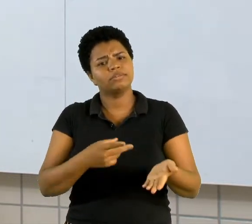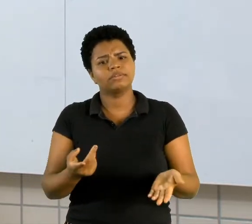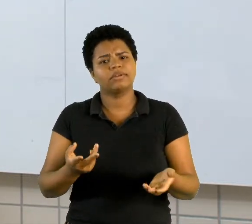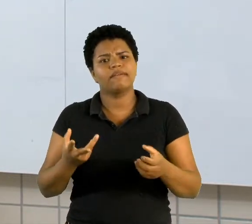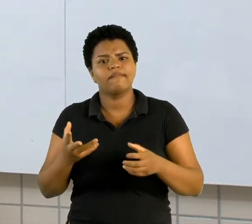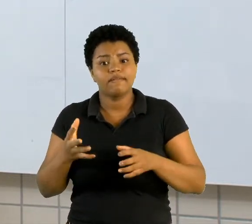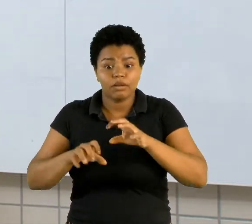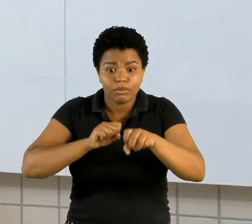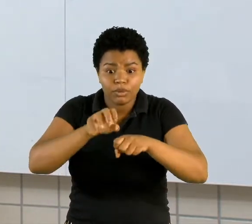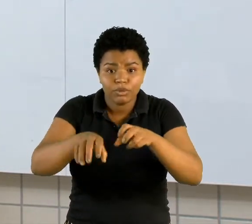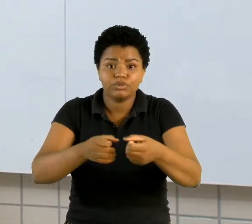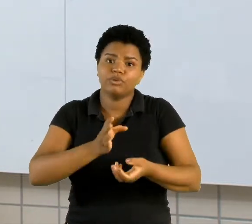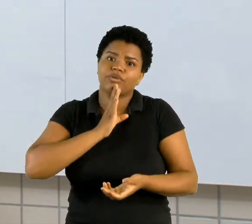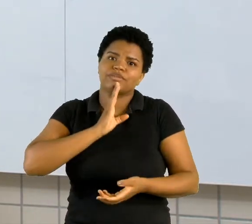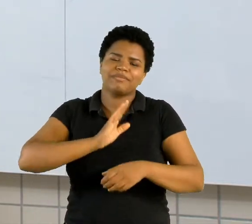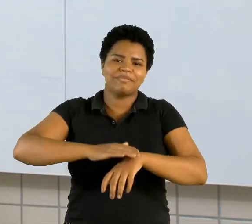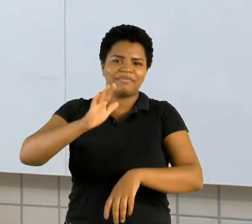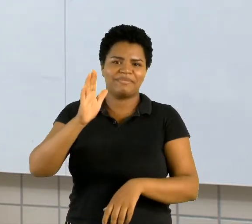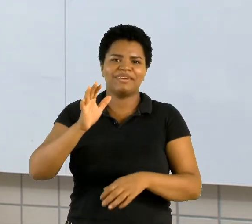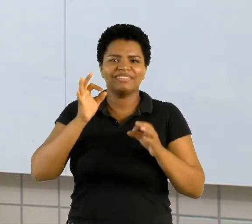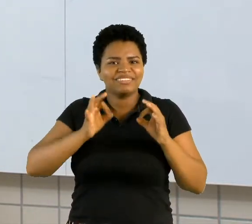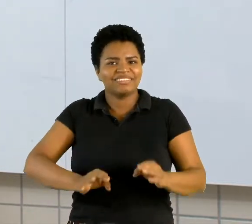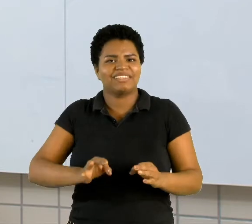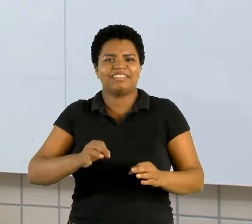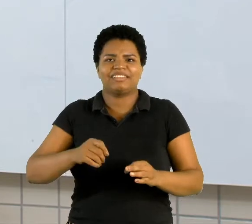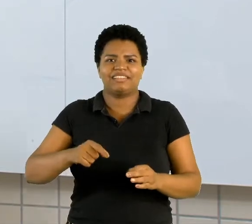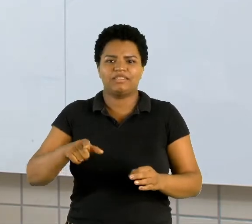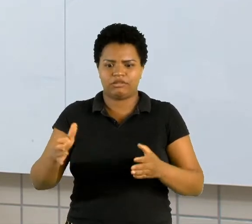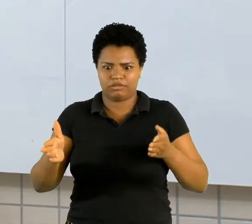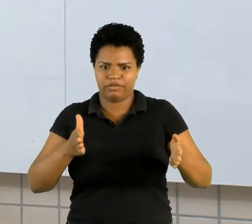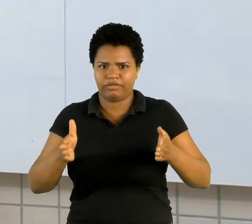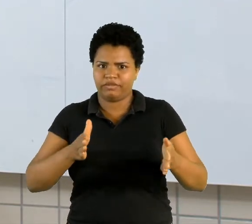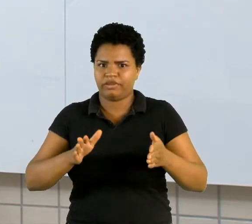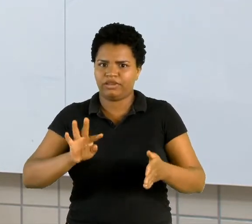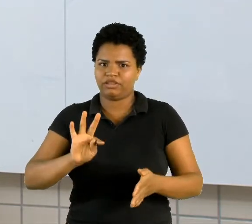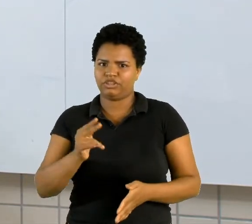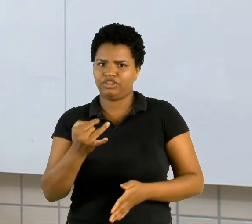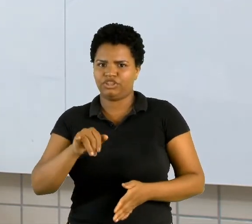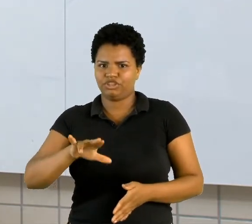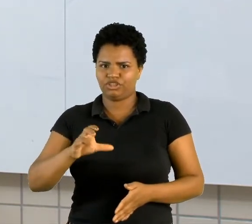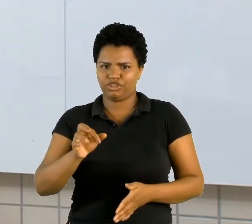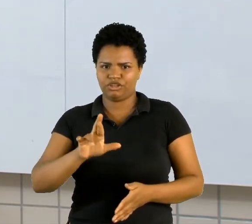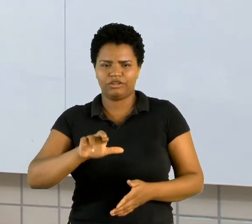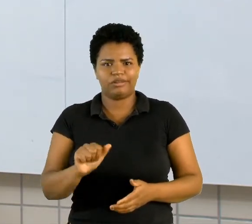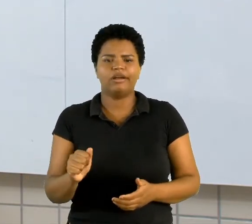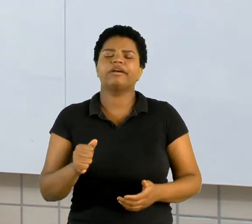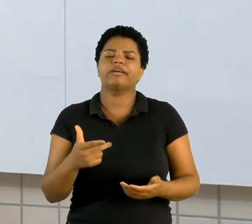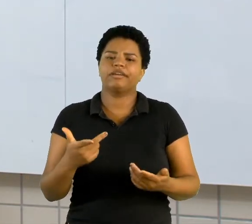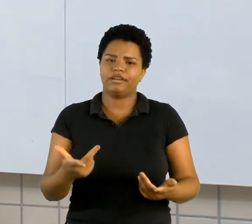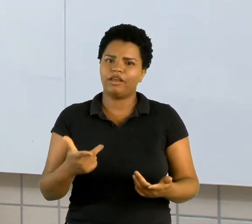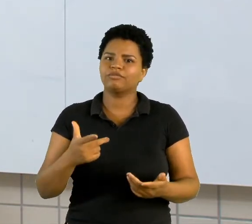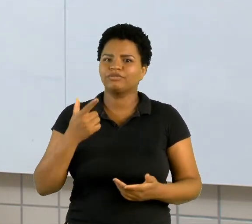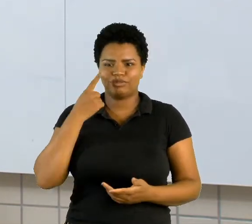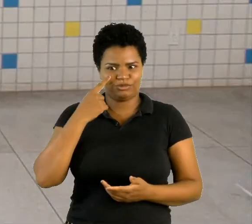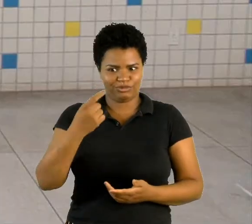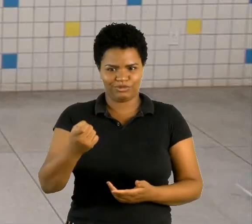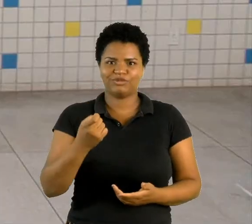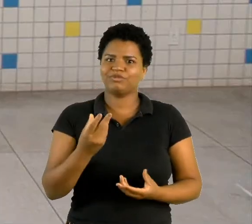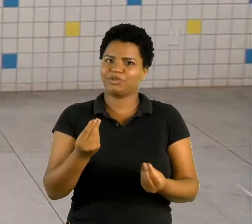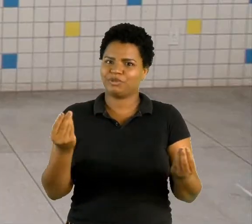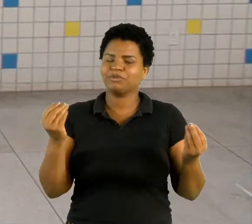busque conhecer um pouco mais. Eu tenho certeza que essa fase das trincheiras, que é a primeira guerra como um todo, tem muitas coisas interessantes. Bem,